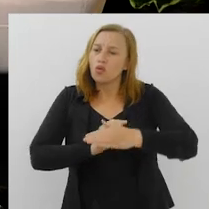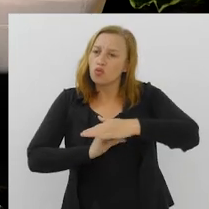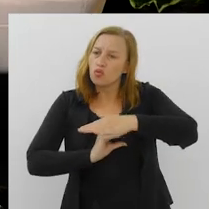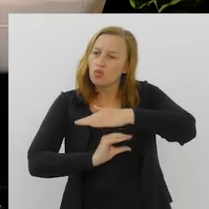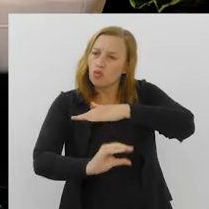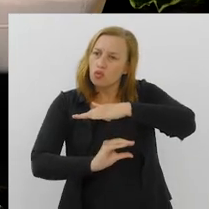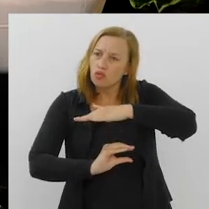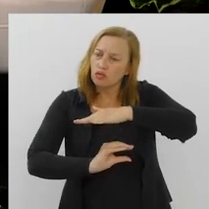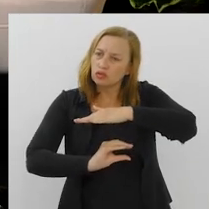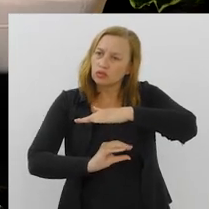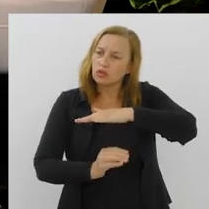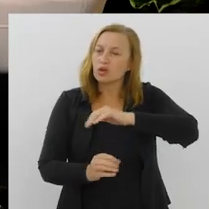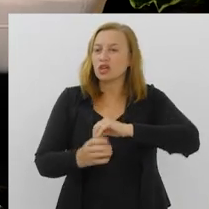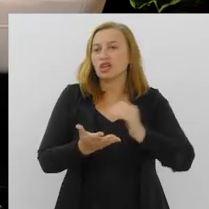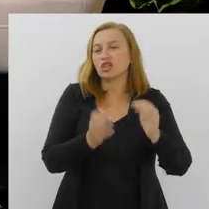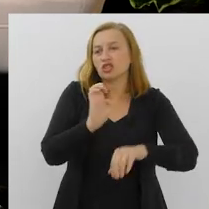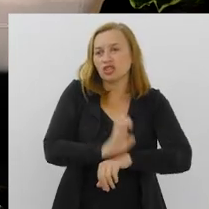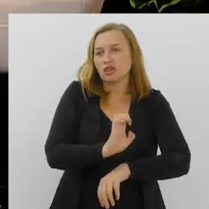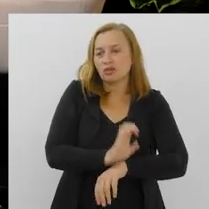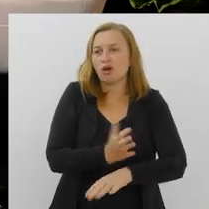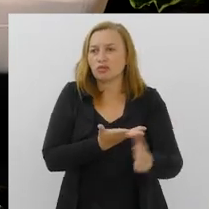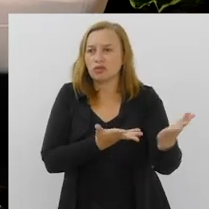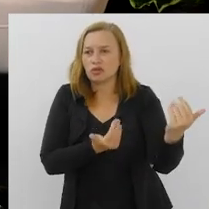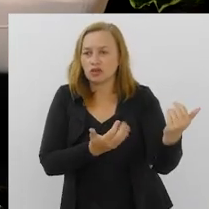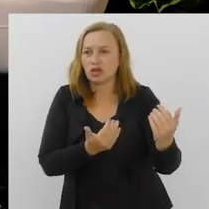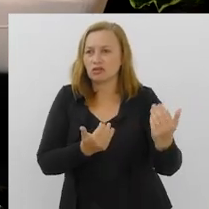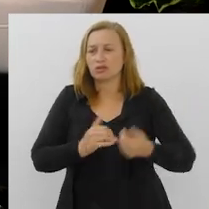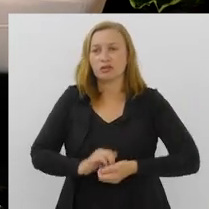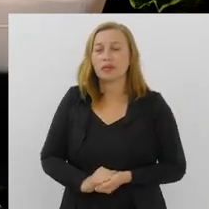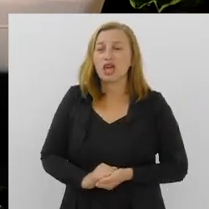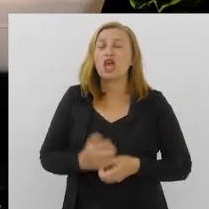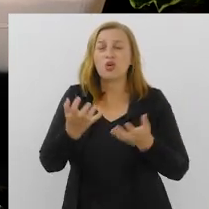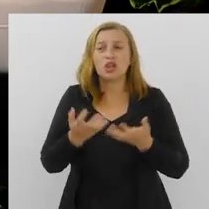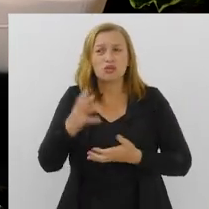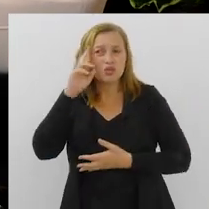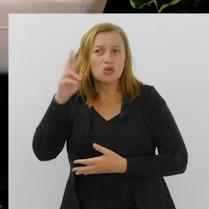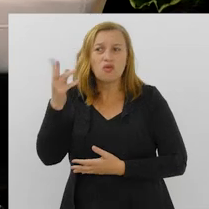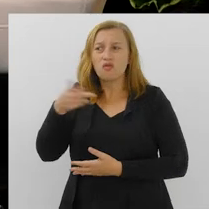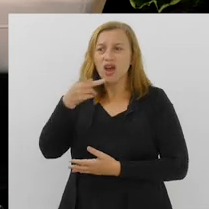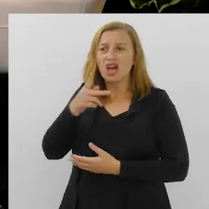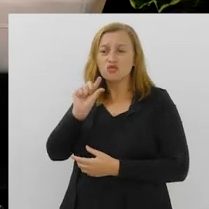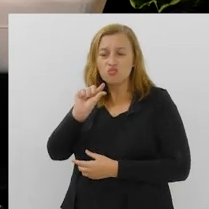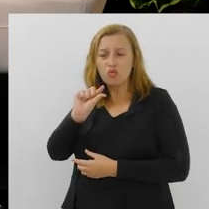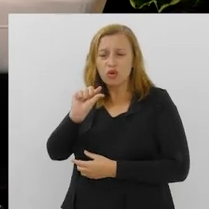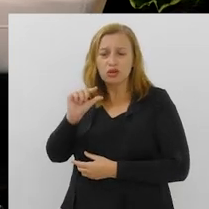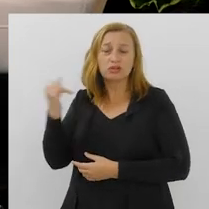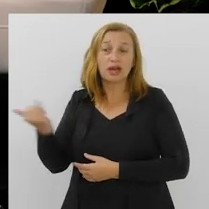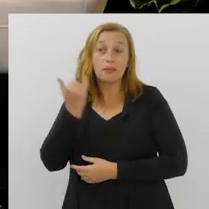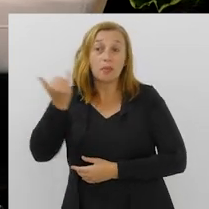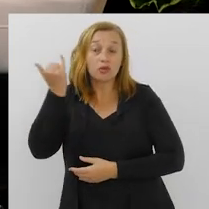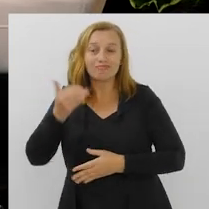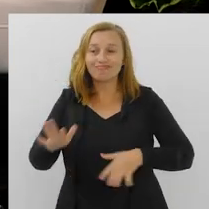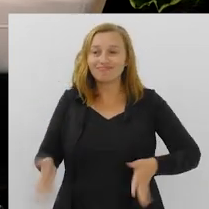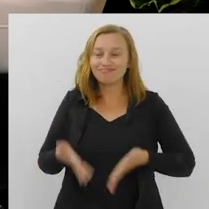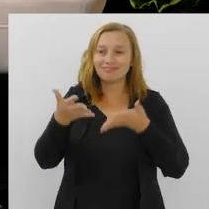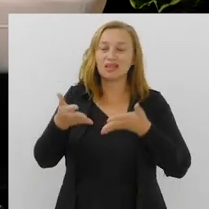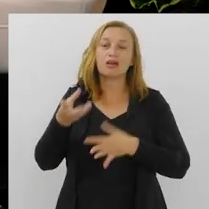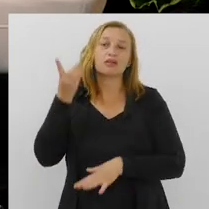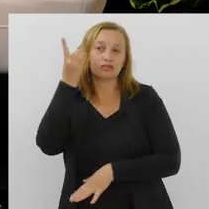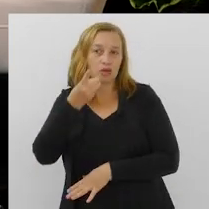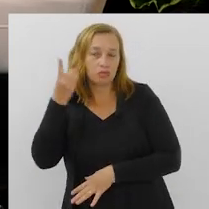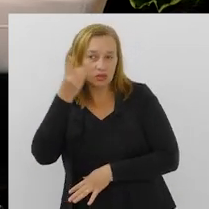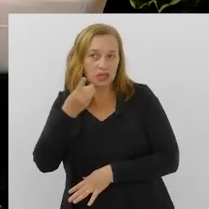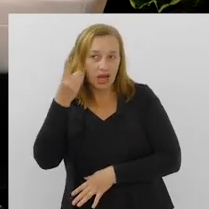Estadual da Juventude no Estado do Rio de Janeiro. Deputado, queria que o senhor falasse um pouquinho sobre a importância dessa iniciativa